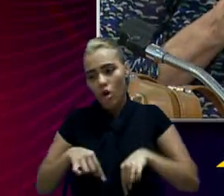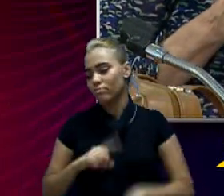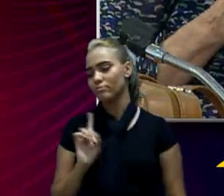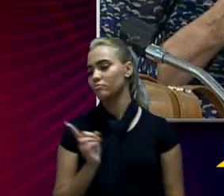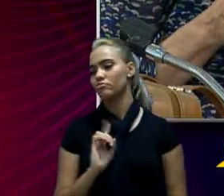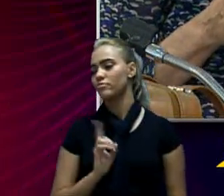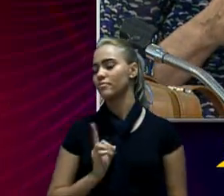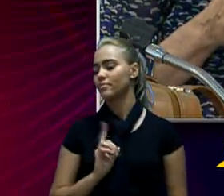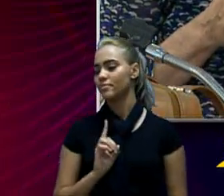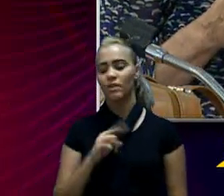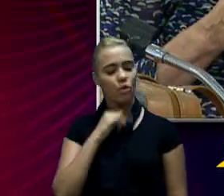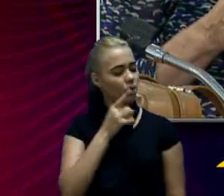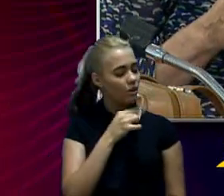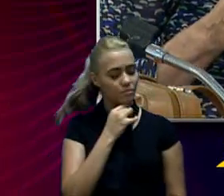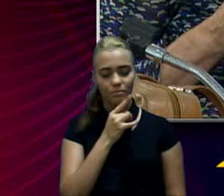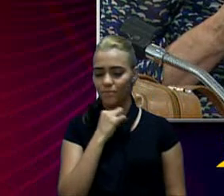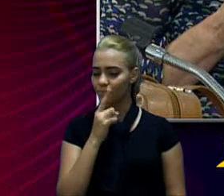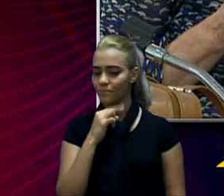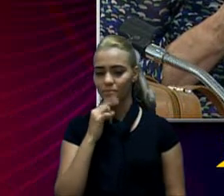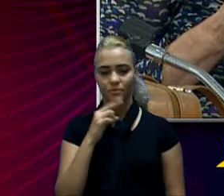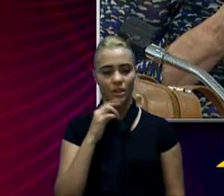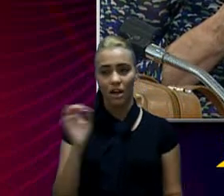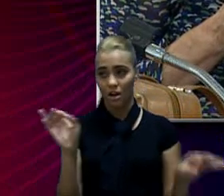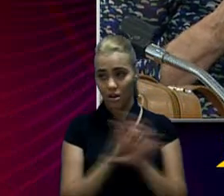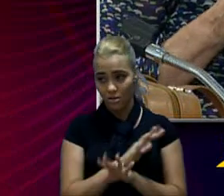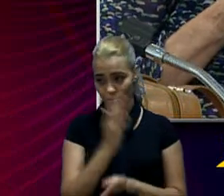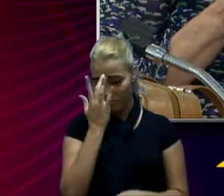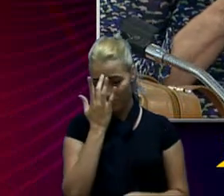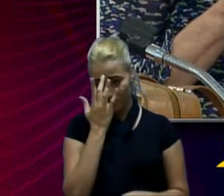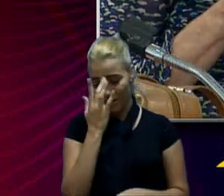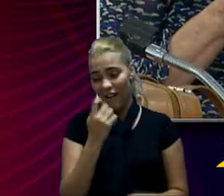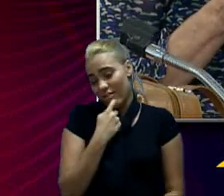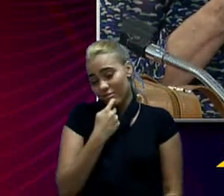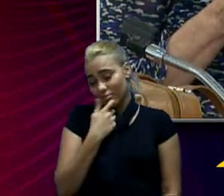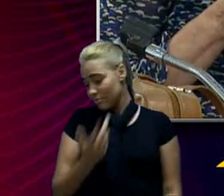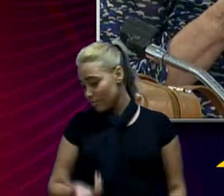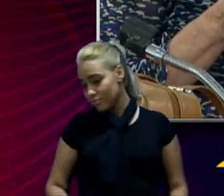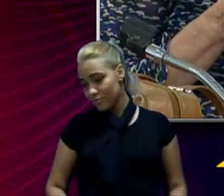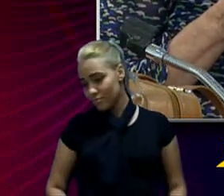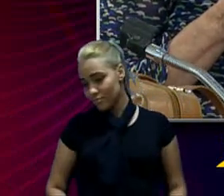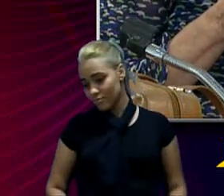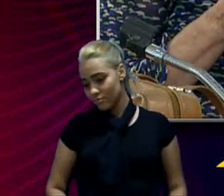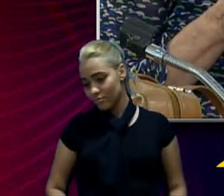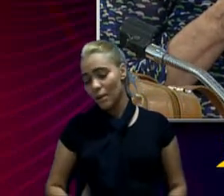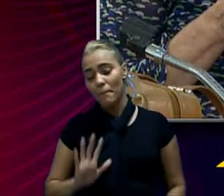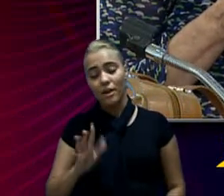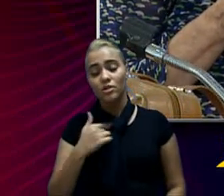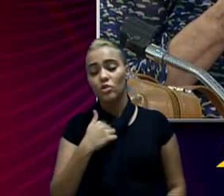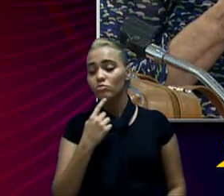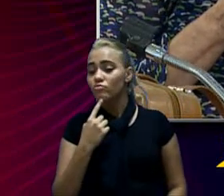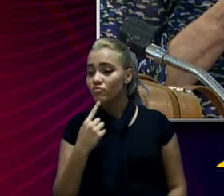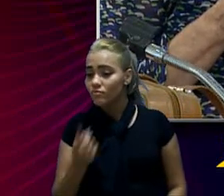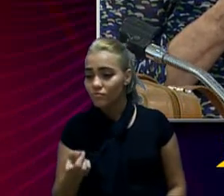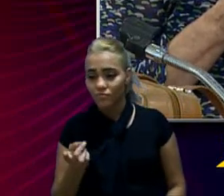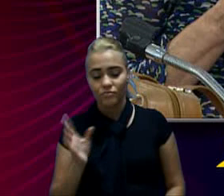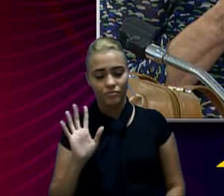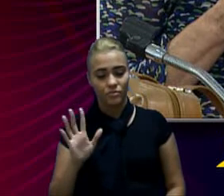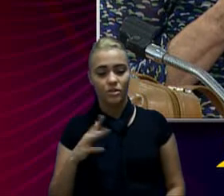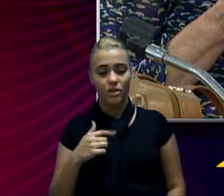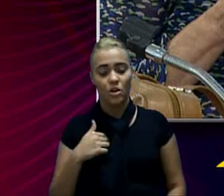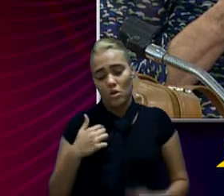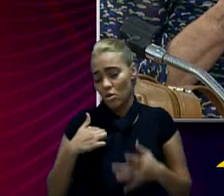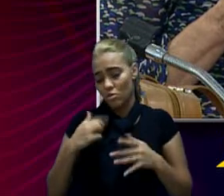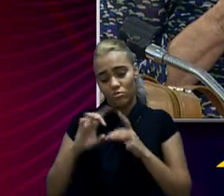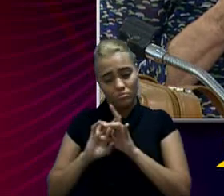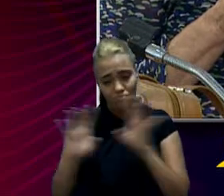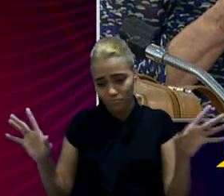primeiro mês, nem ainda não encerrado o segundo. Mas eu gostaria de... Fico à